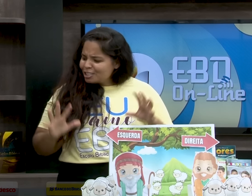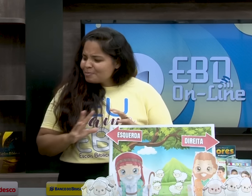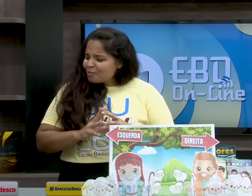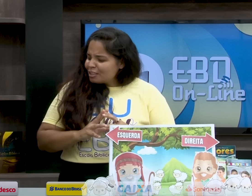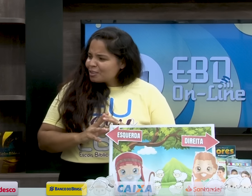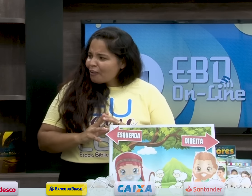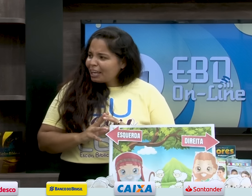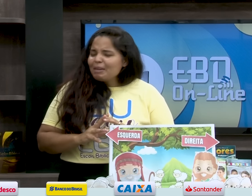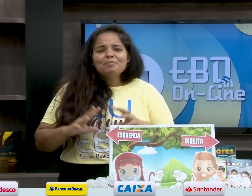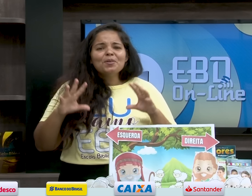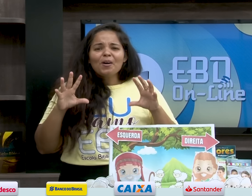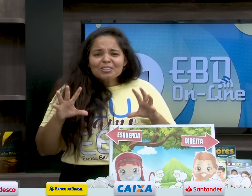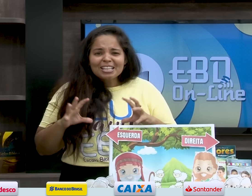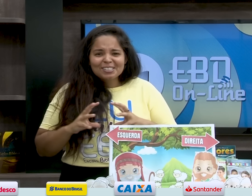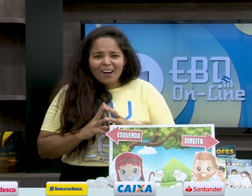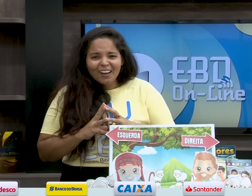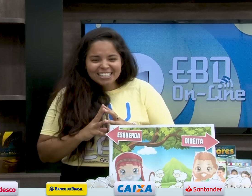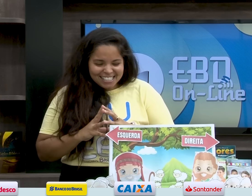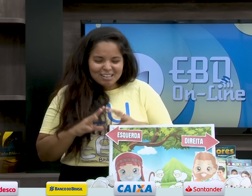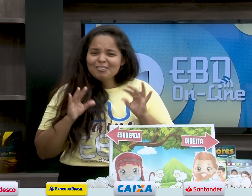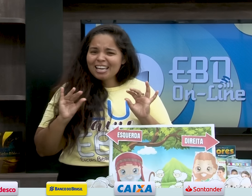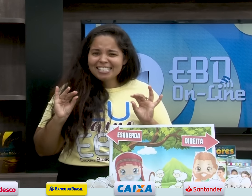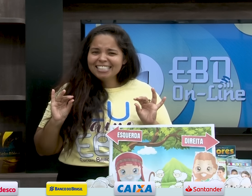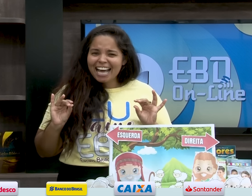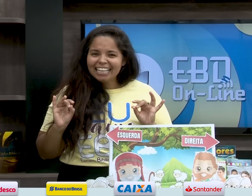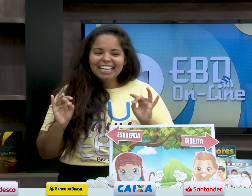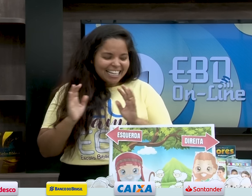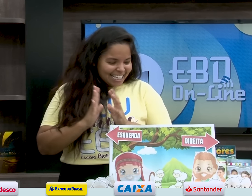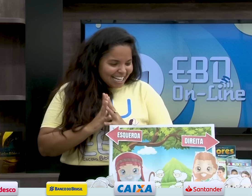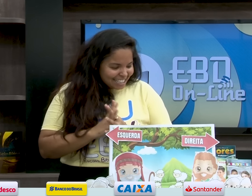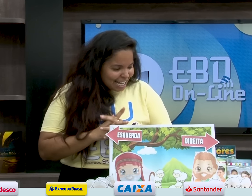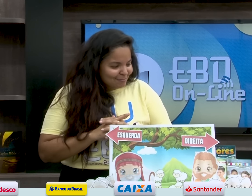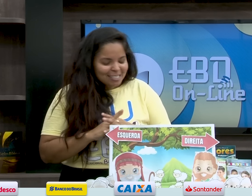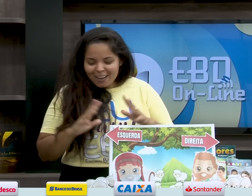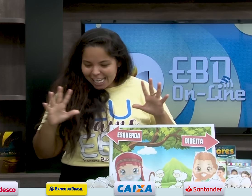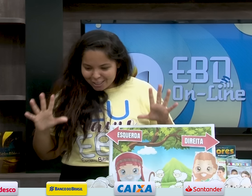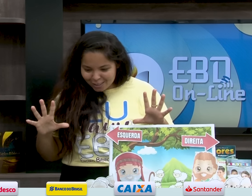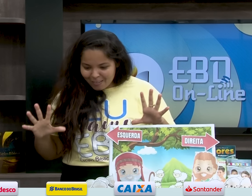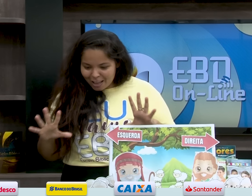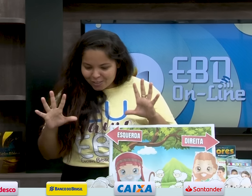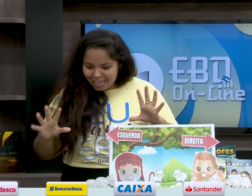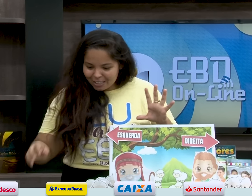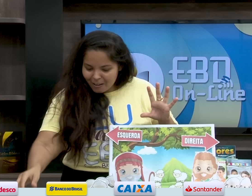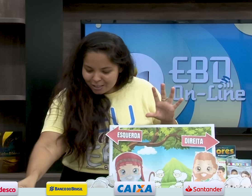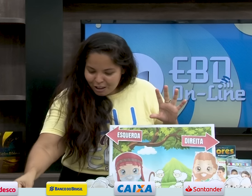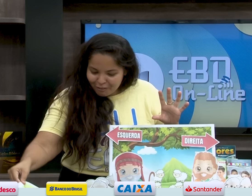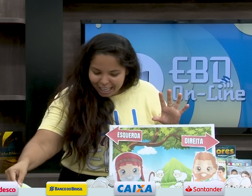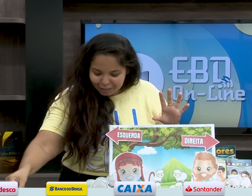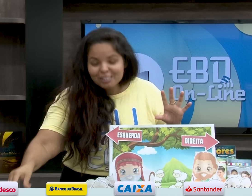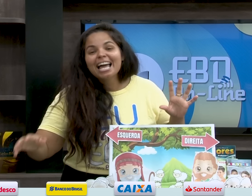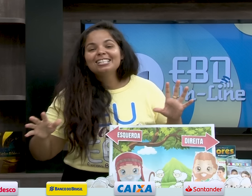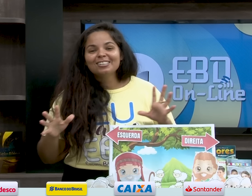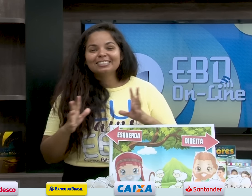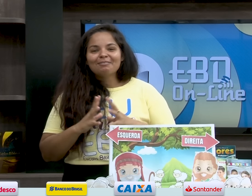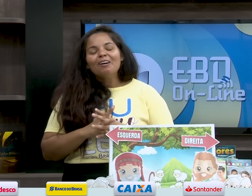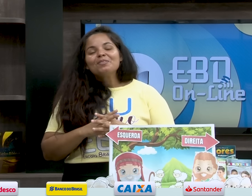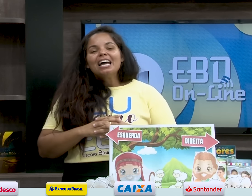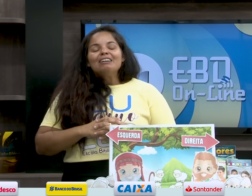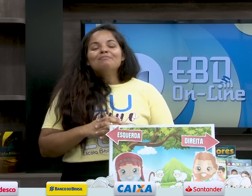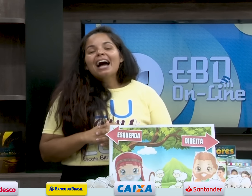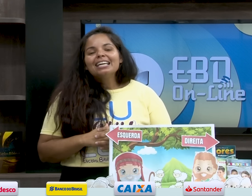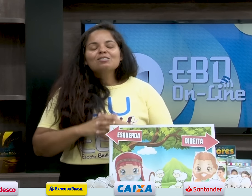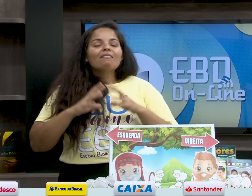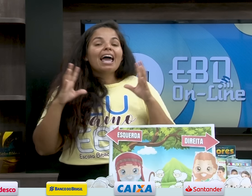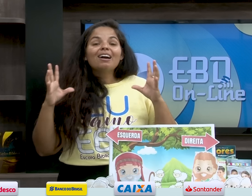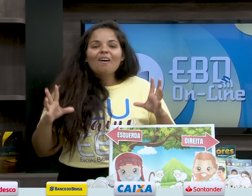eu acredito, professor, que por hoje é só. Se eu não me esqueci de nada, tá certo? Mas eu acredito não, eu acho que eu falei tudo certinho,